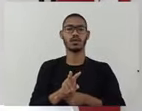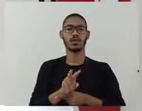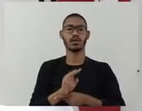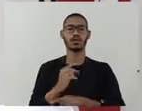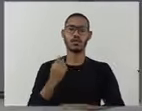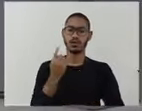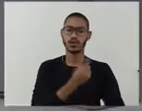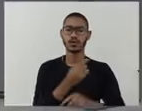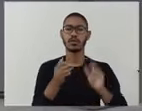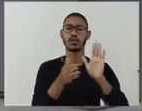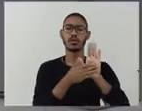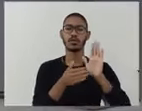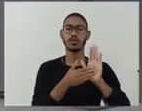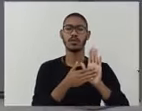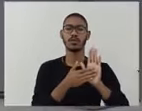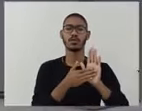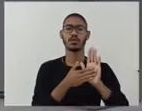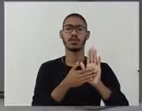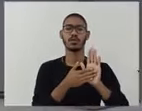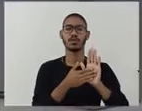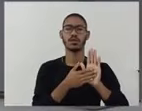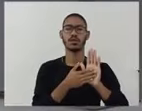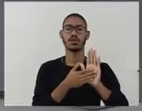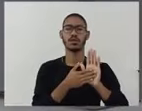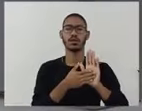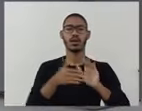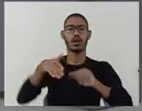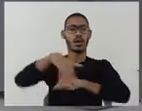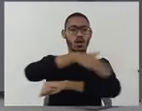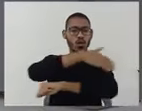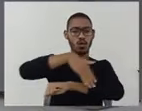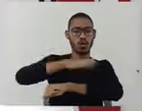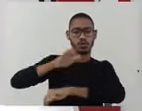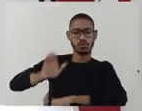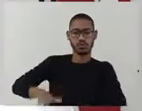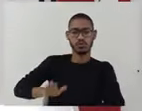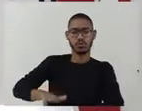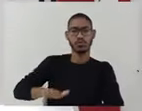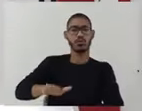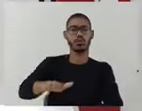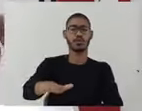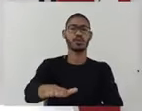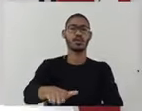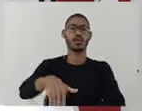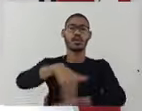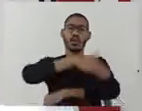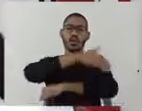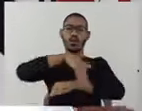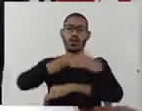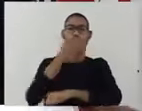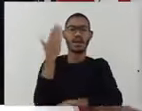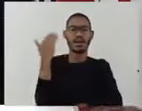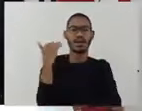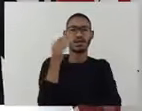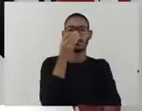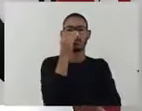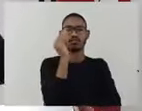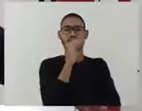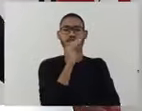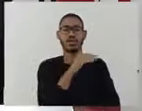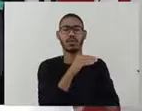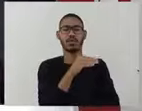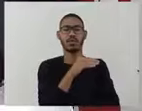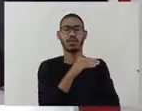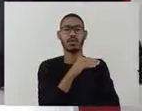deste vereador no calçamento da Rua Ingenal. Esteve lá. Concluindo, vereador. Uma rua que era de sete metros e